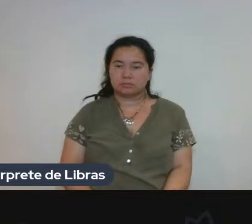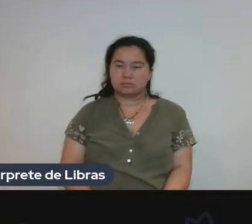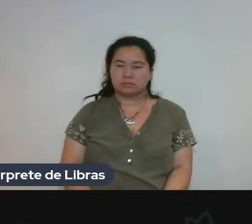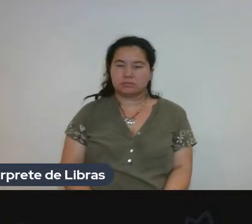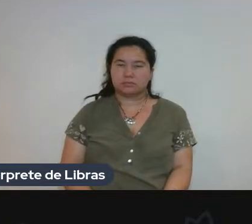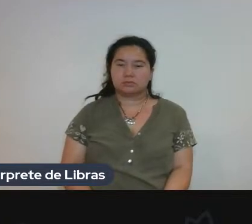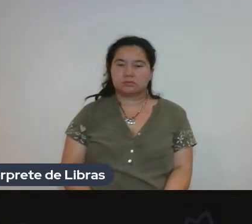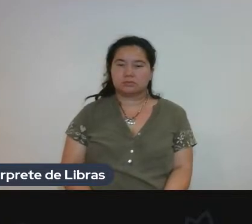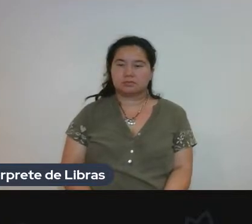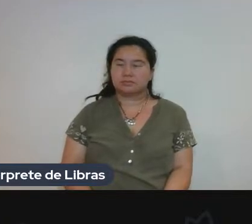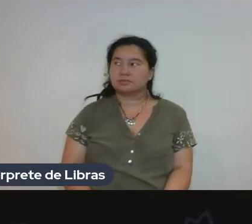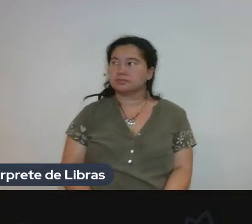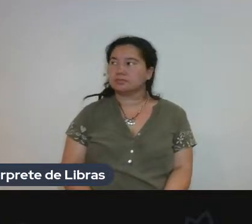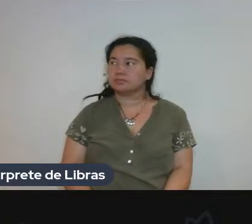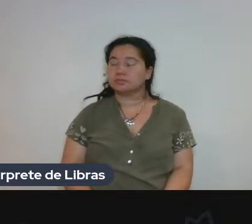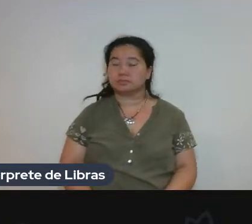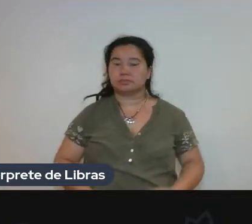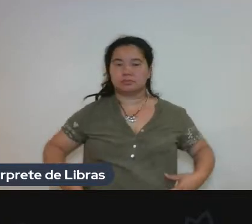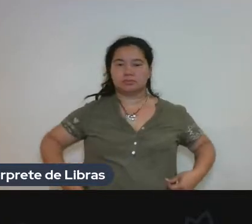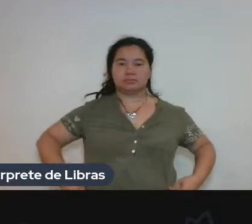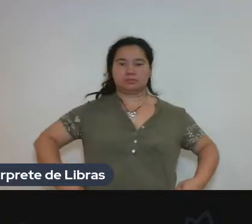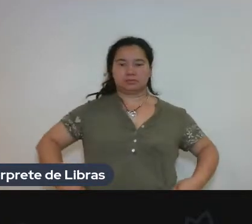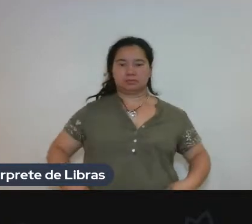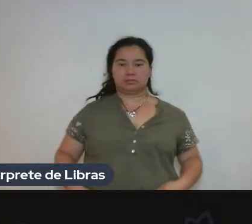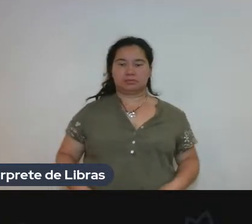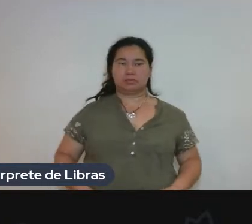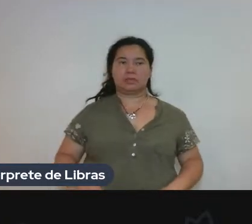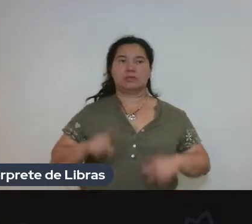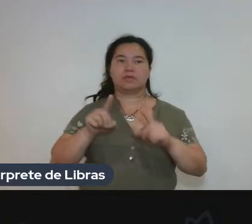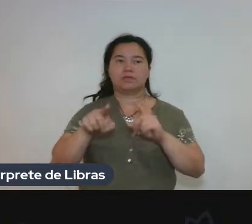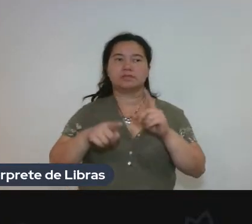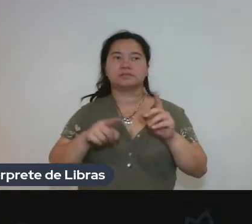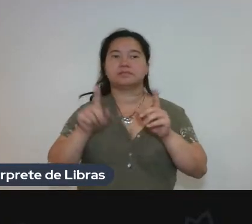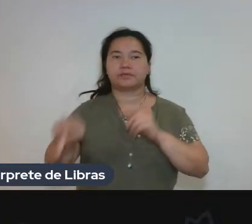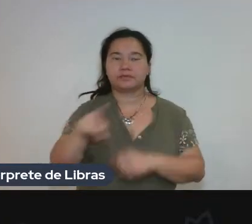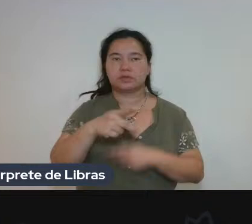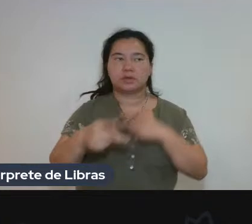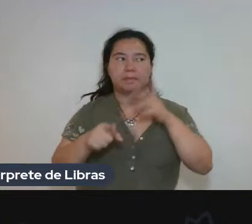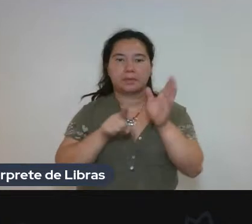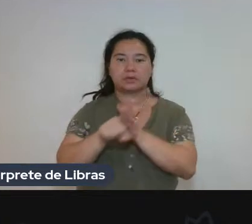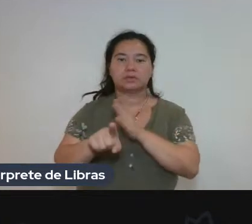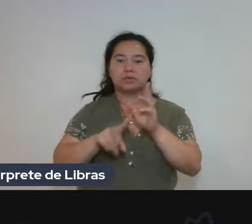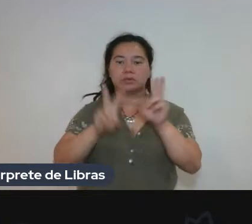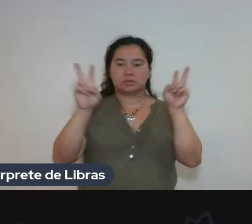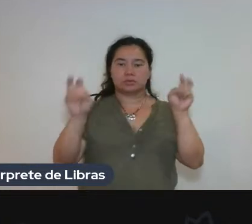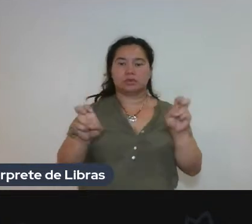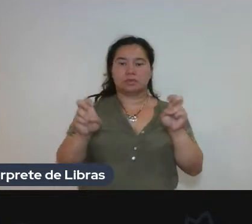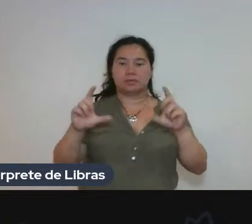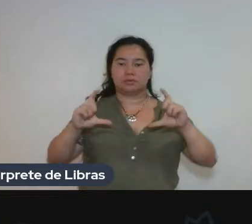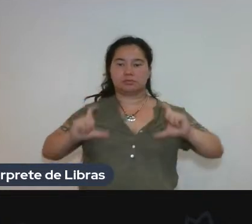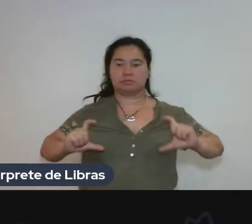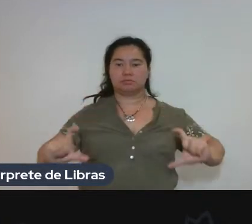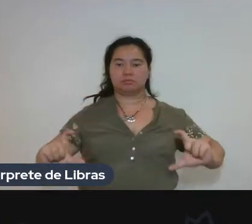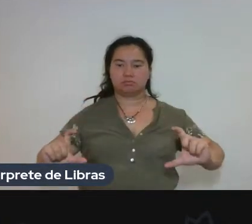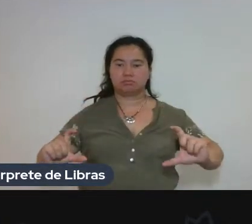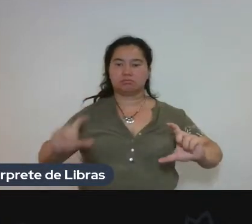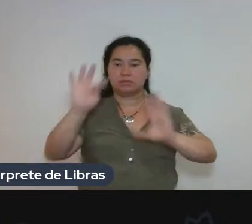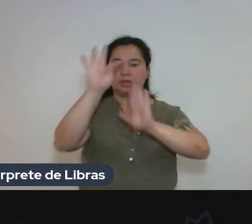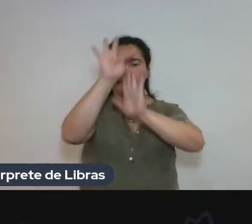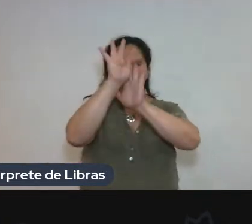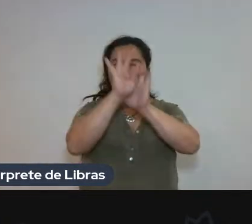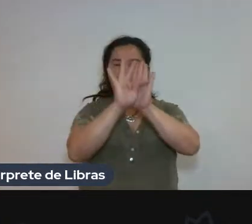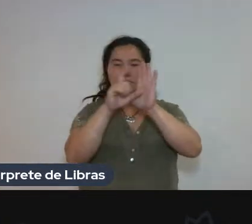Então, sobre as notas, professora, interessante, porque nós fizemos um recorte, que nós fizemos apenas...